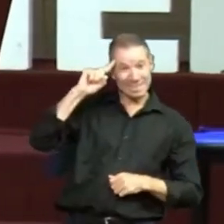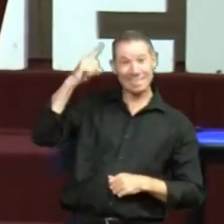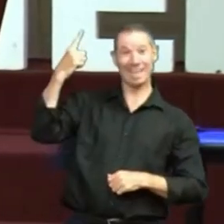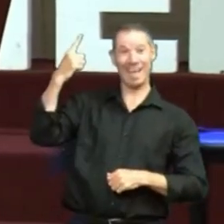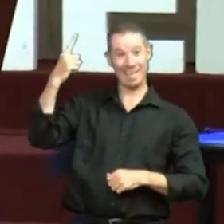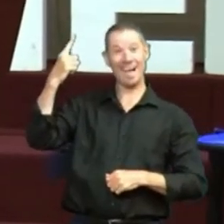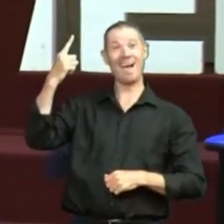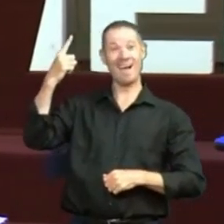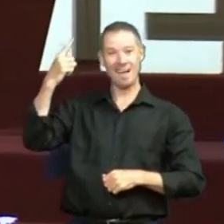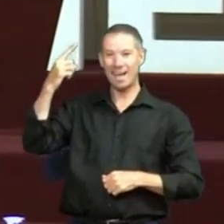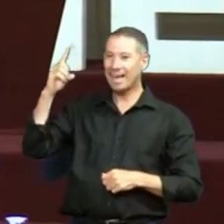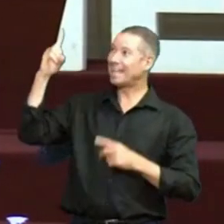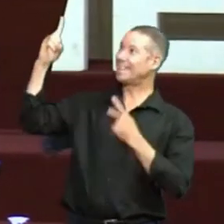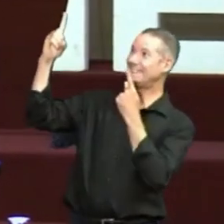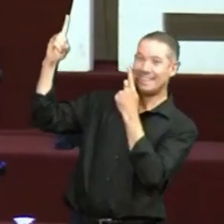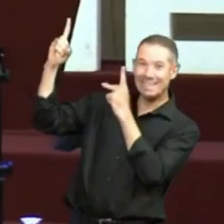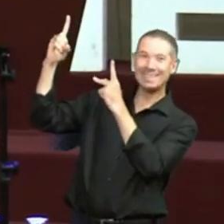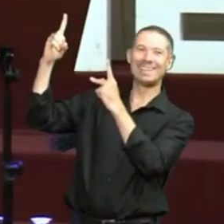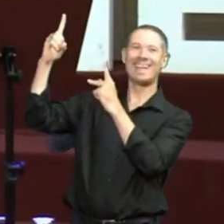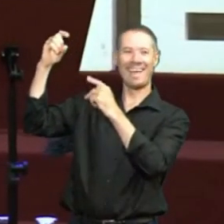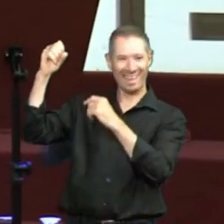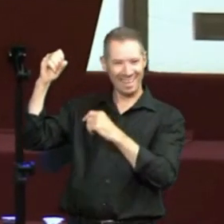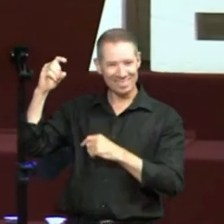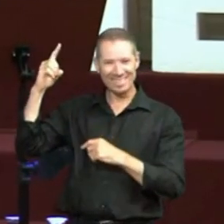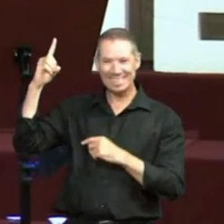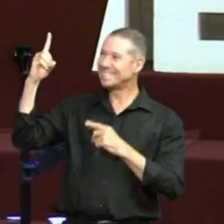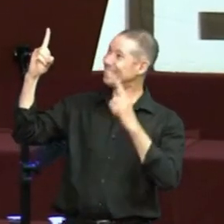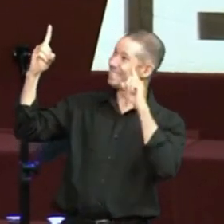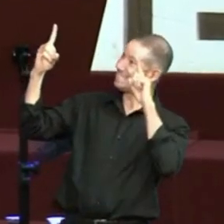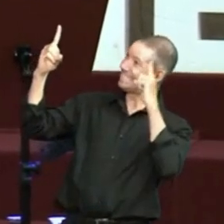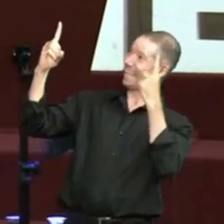Essa ideia de Deus. Ideia de Deus.